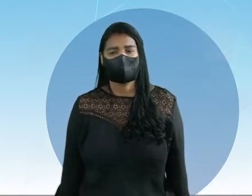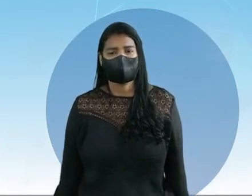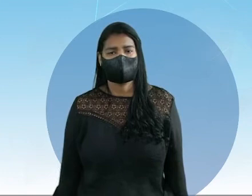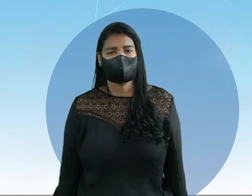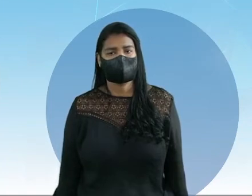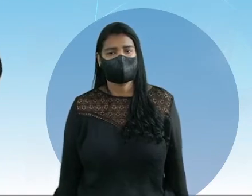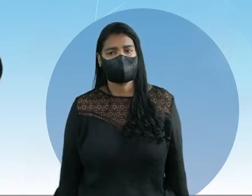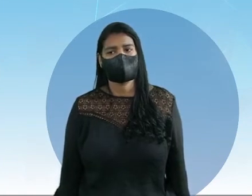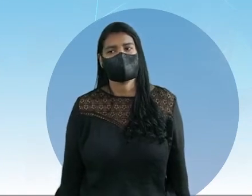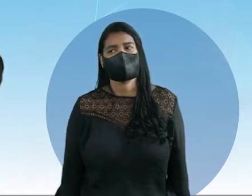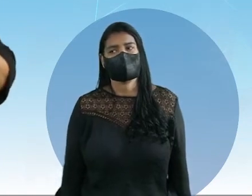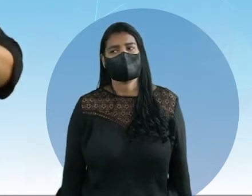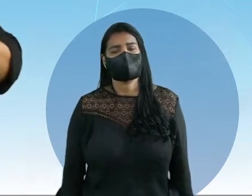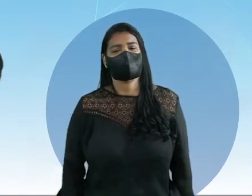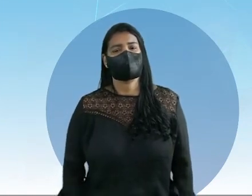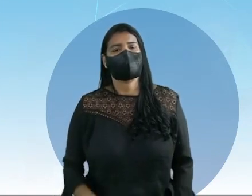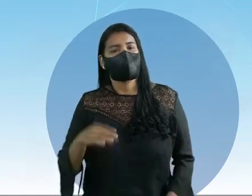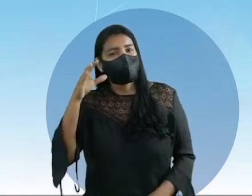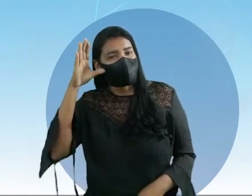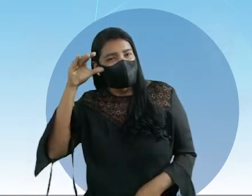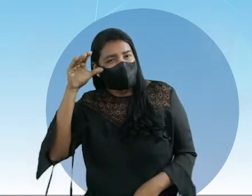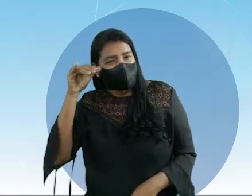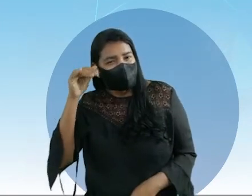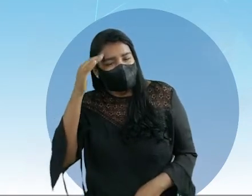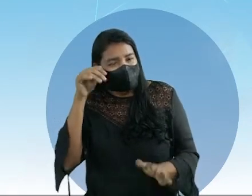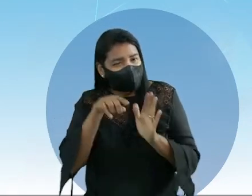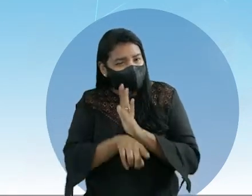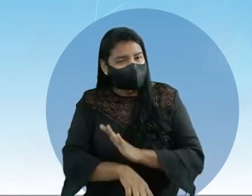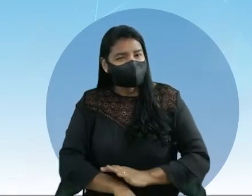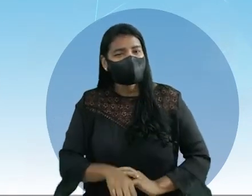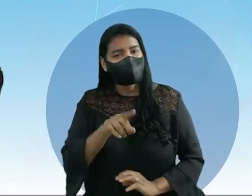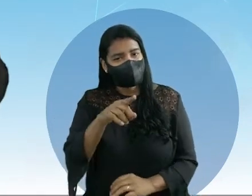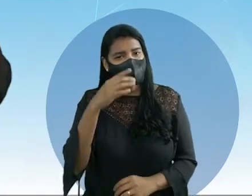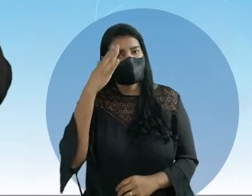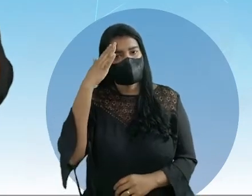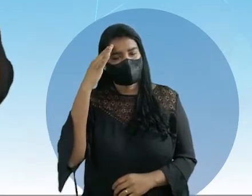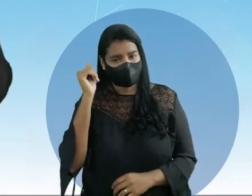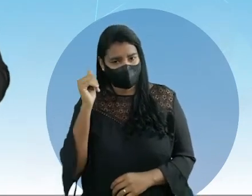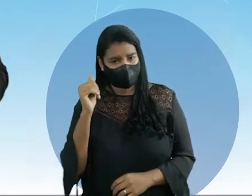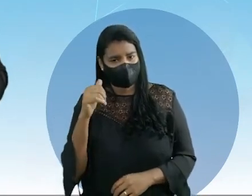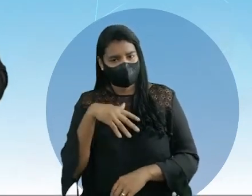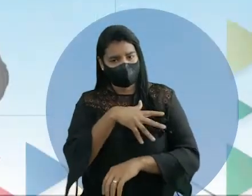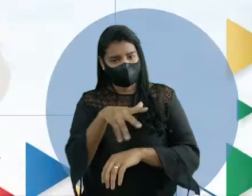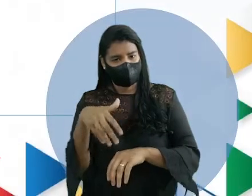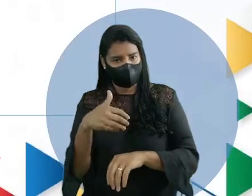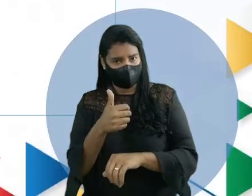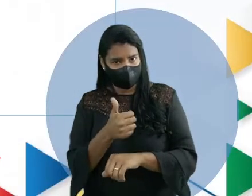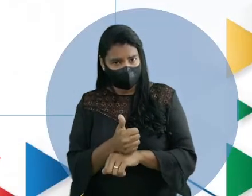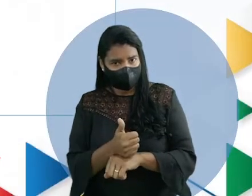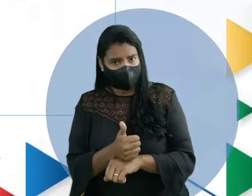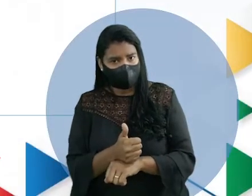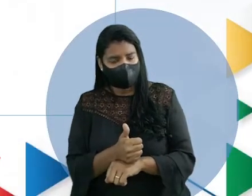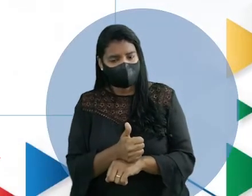Então, vamos para as curiosidades. Vamos lá. Você sabia que o Parque Nacional são áreas que representam